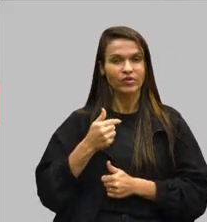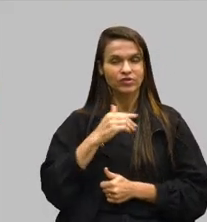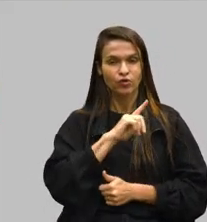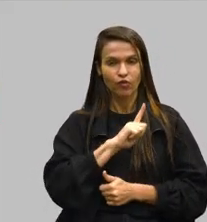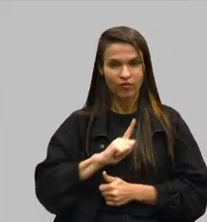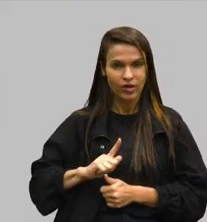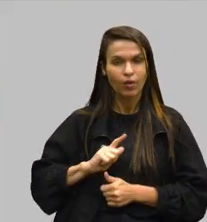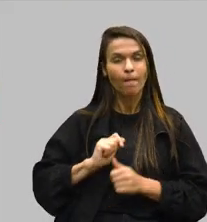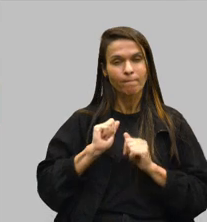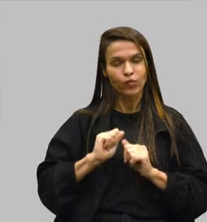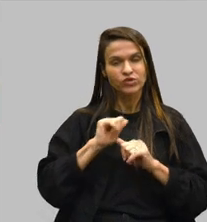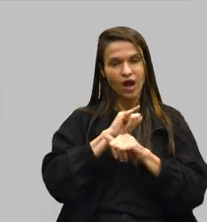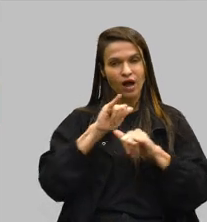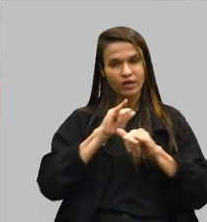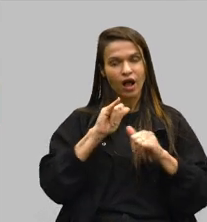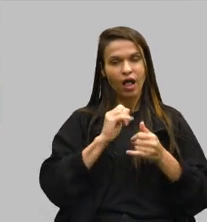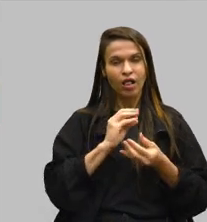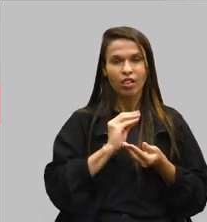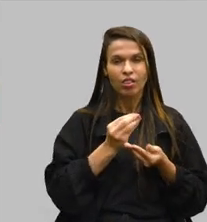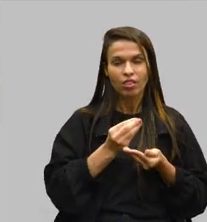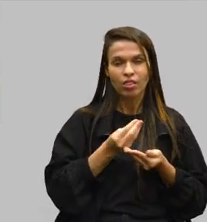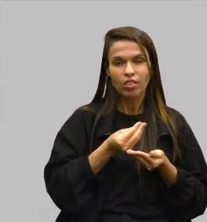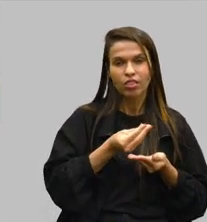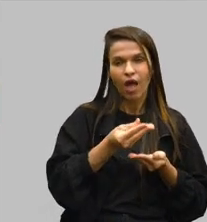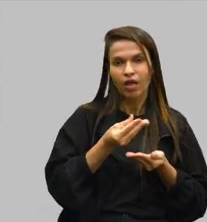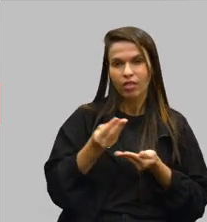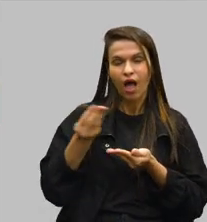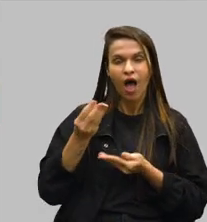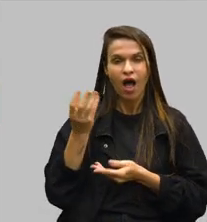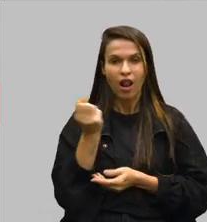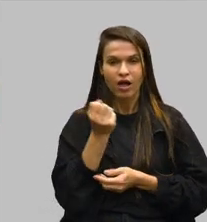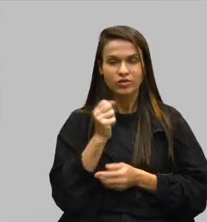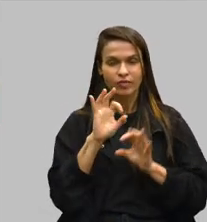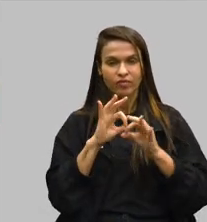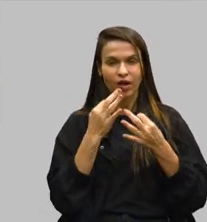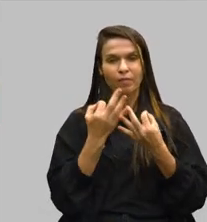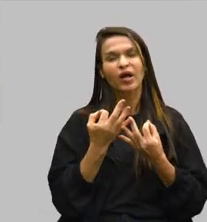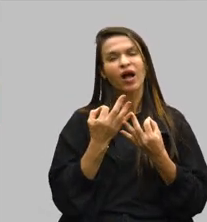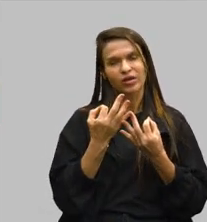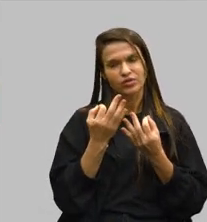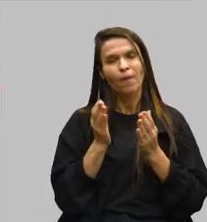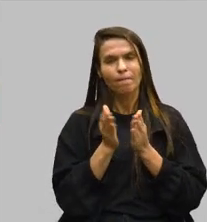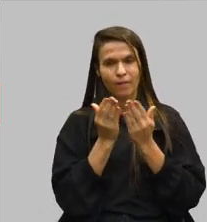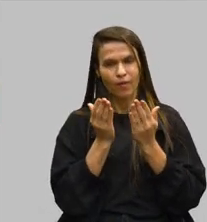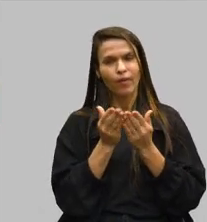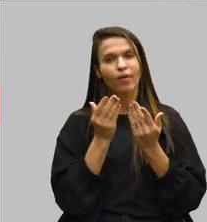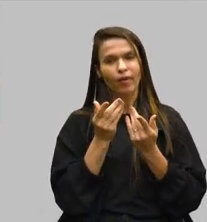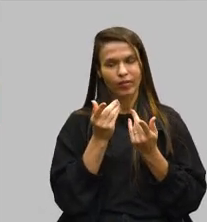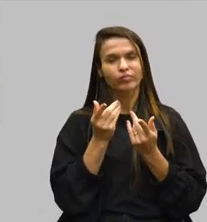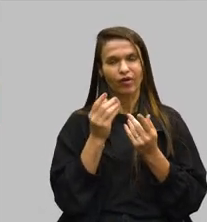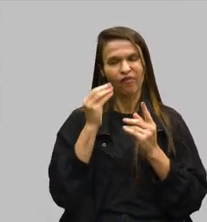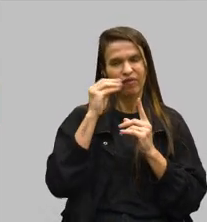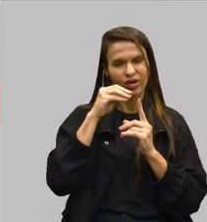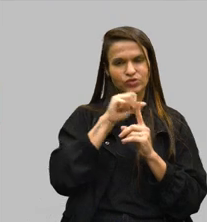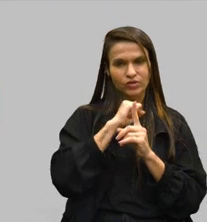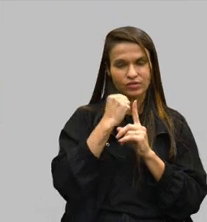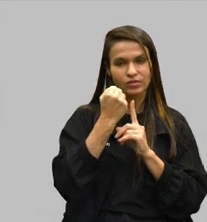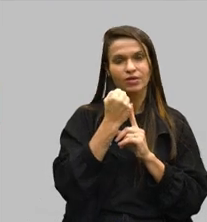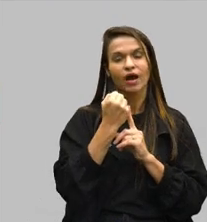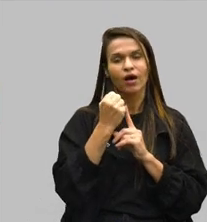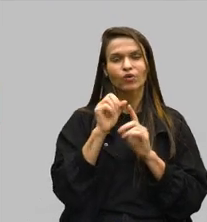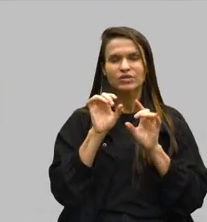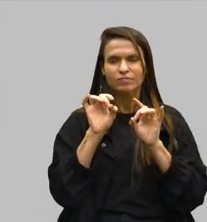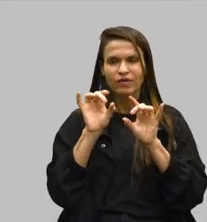distribuição, essa política que vai distribuir leite para famílias em situação de vulnerabilidade social, especificamente